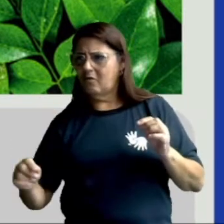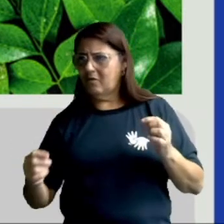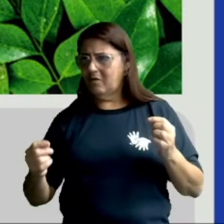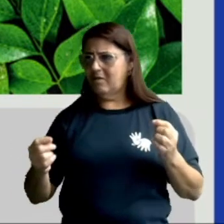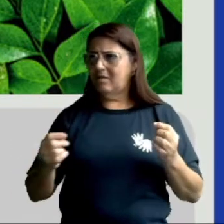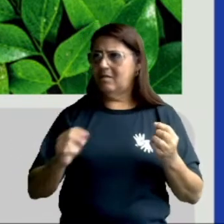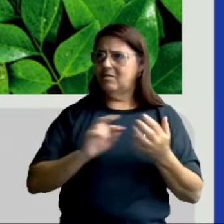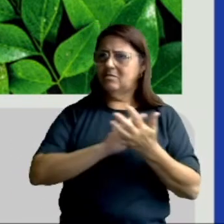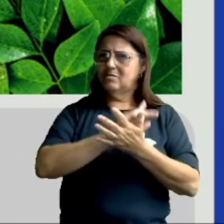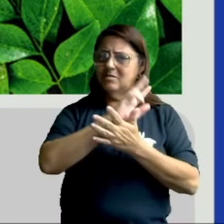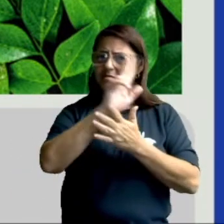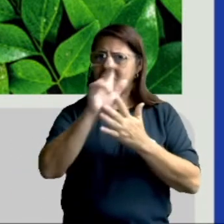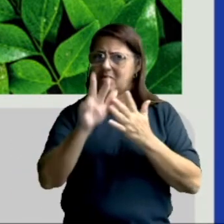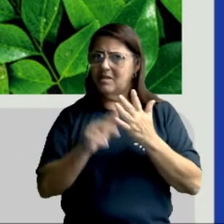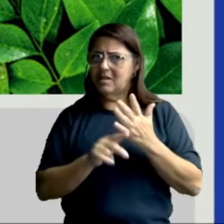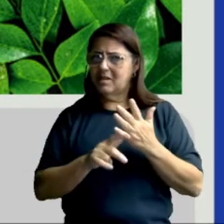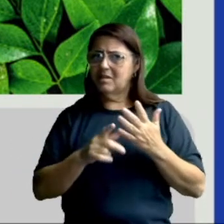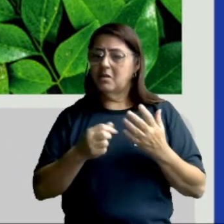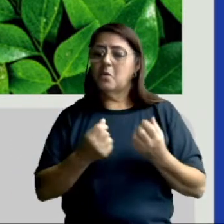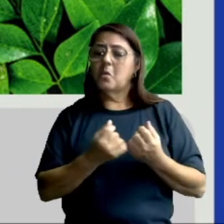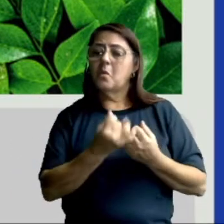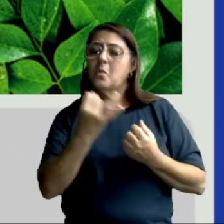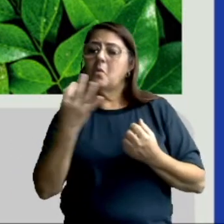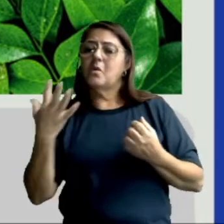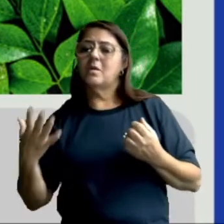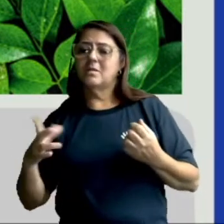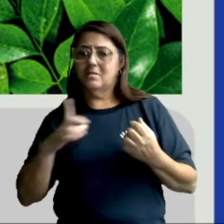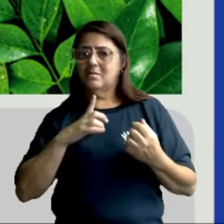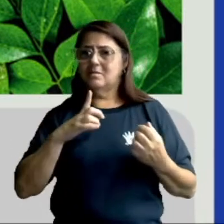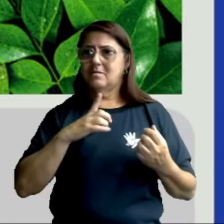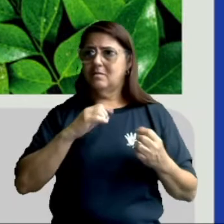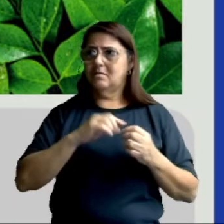imagens, quantas folhas diferentes.